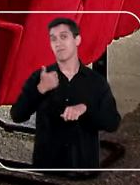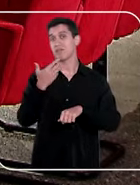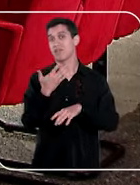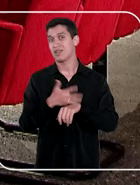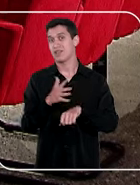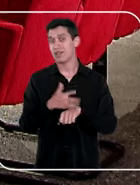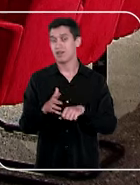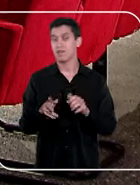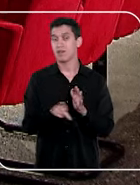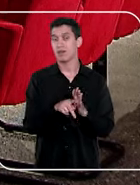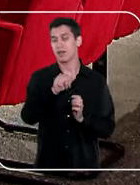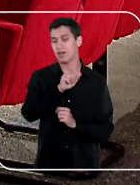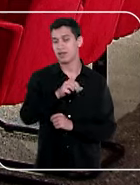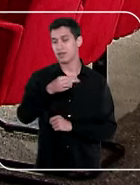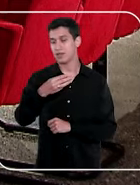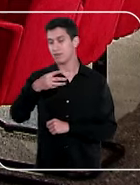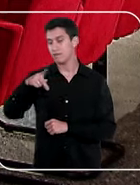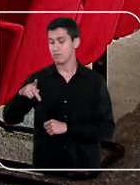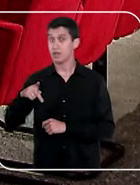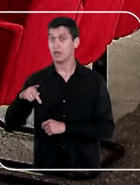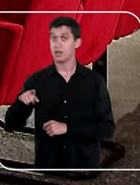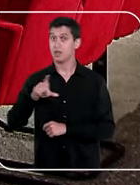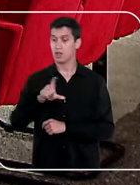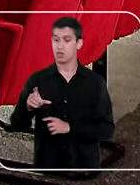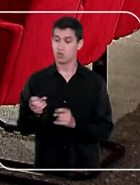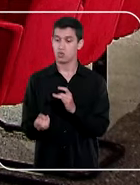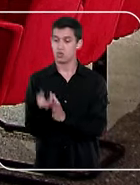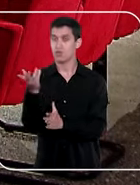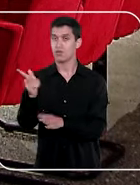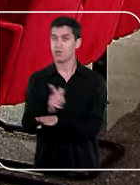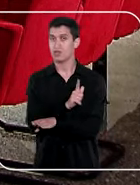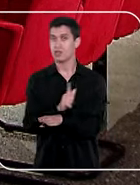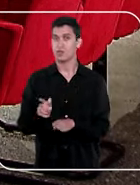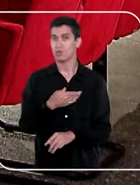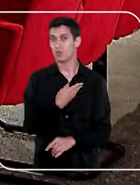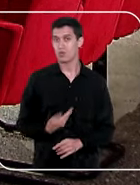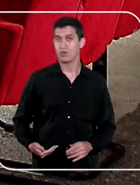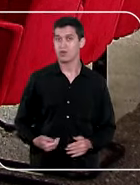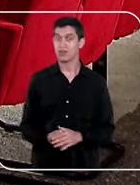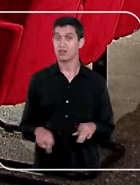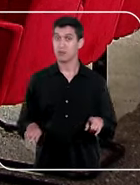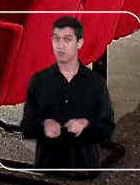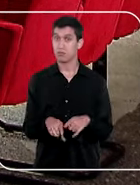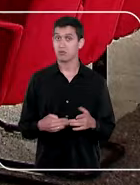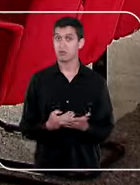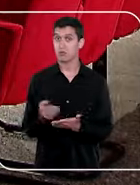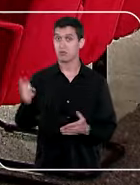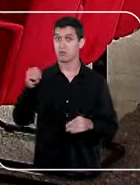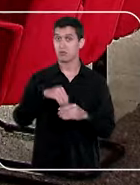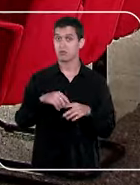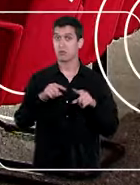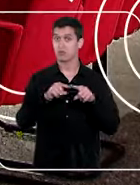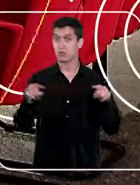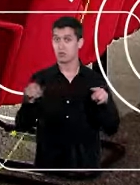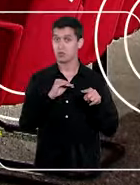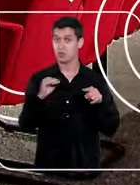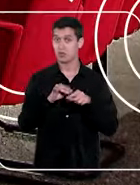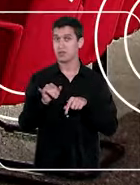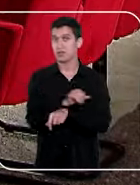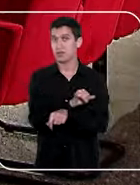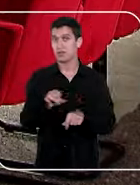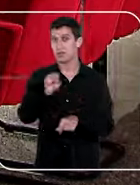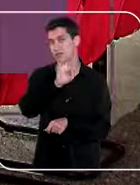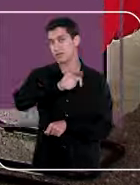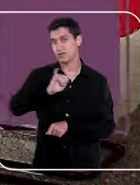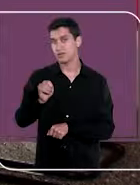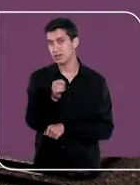da A3P na categoria Inovação na Gestão Pública. Além disso, foi implementado o alinhamento estratégico do